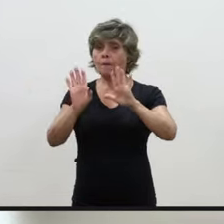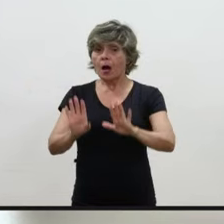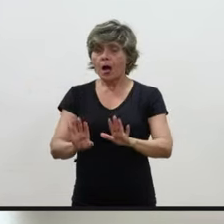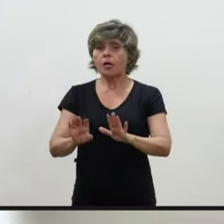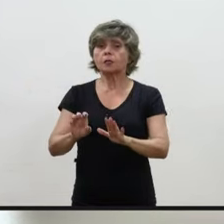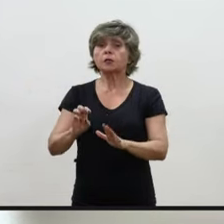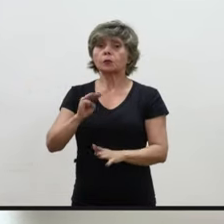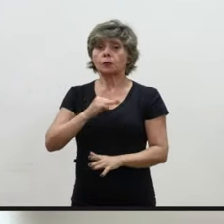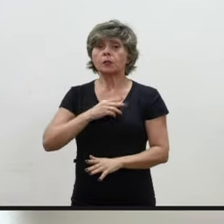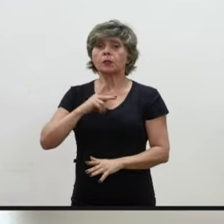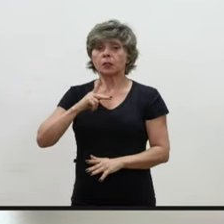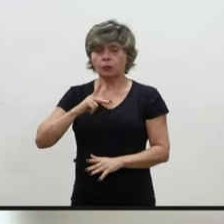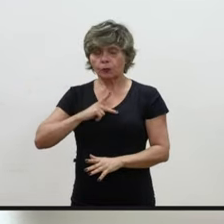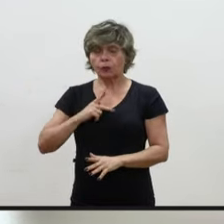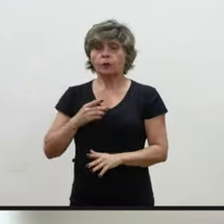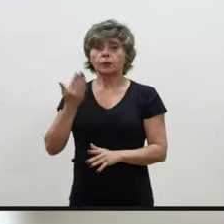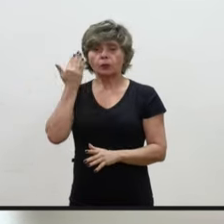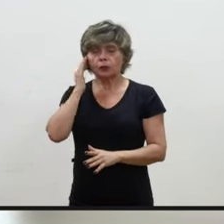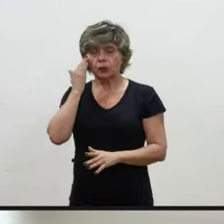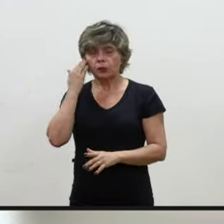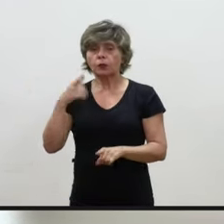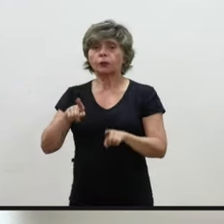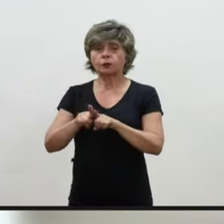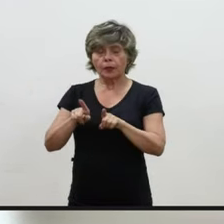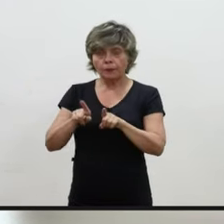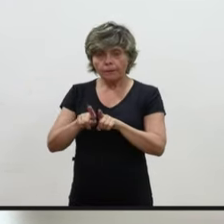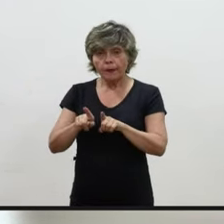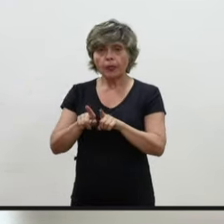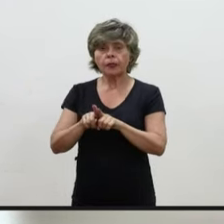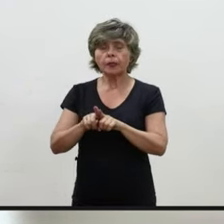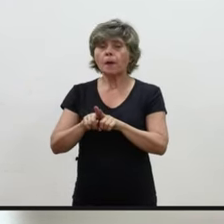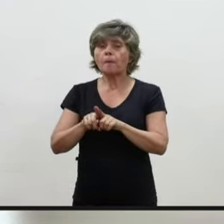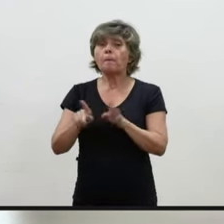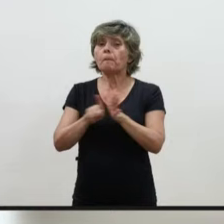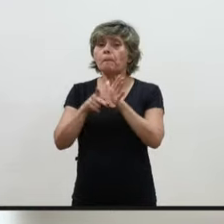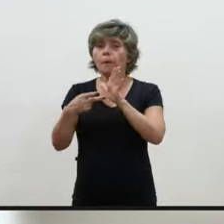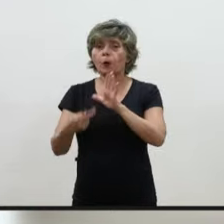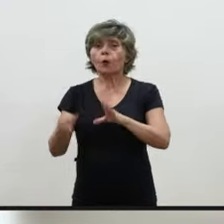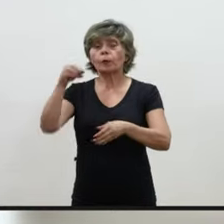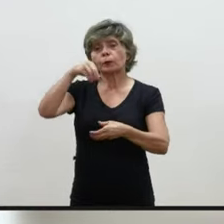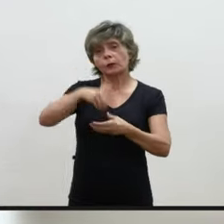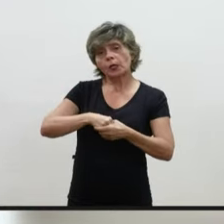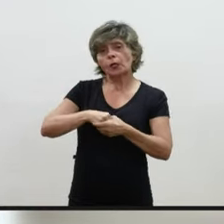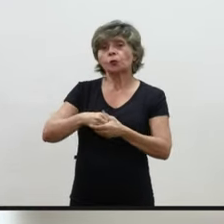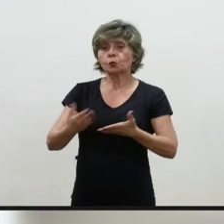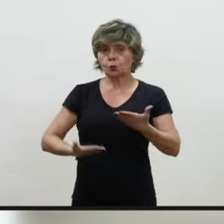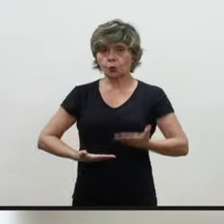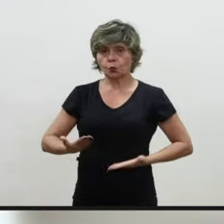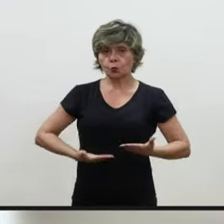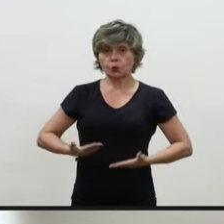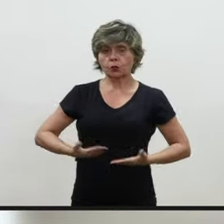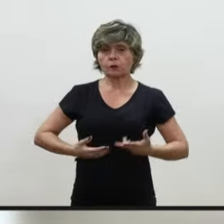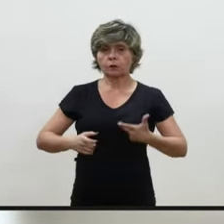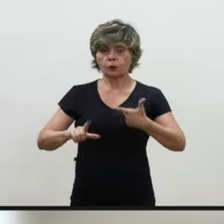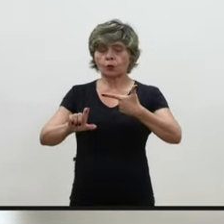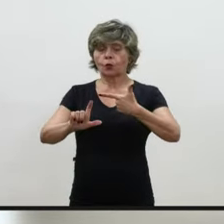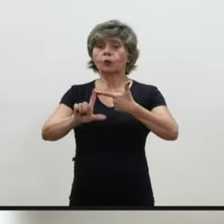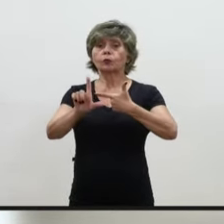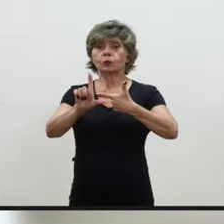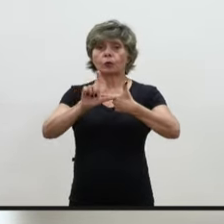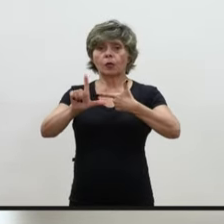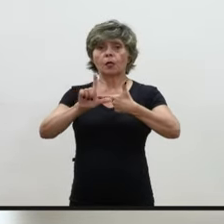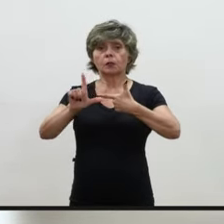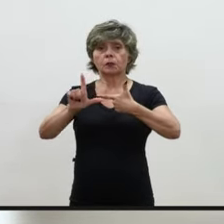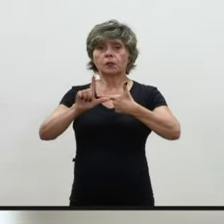aplica ao servidor do Poder Legislativo. Ele divergiu ainda da SAP, quanto à afirmação da SAP, de que a